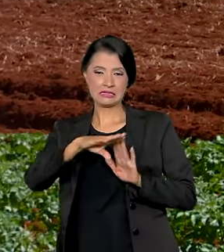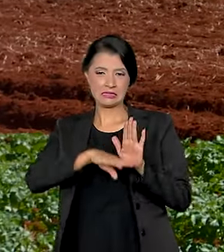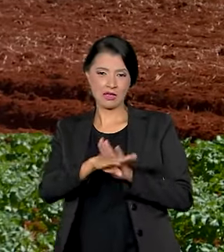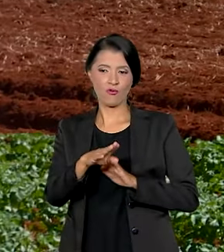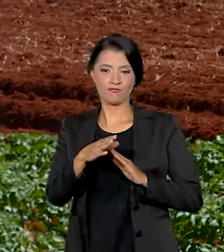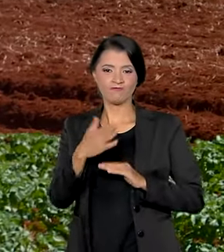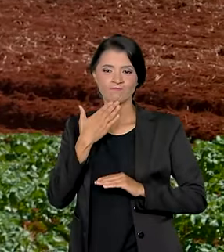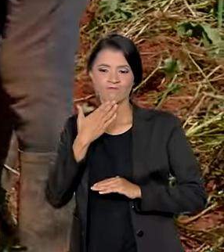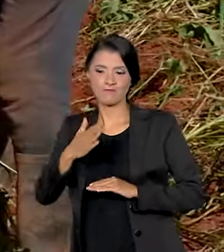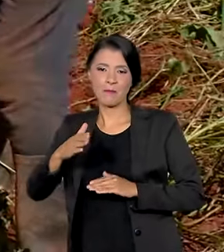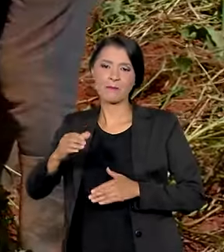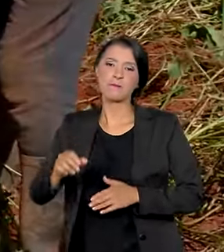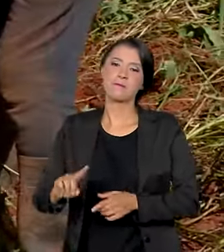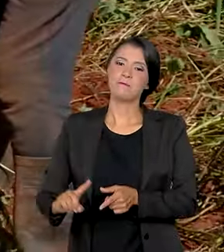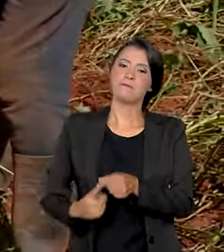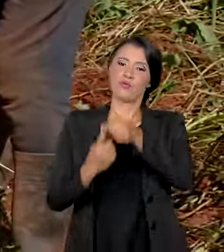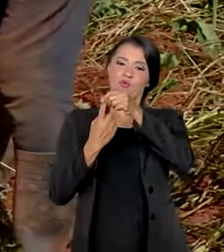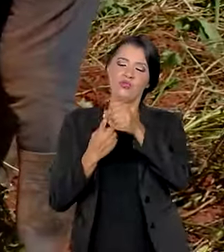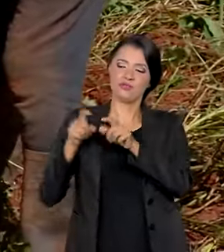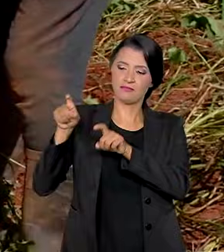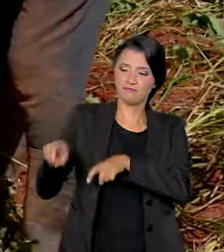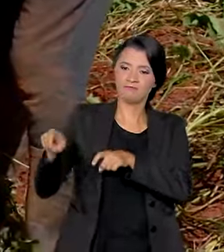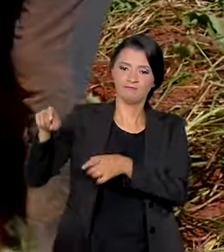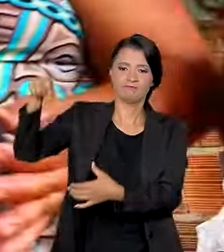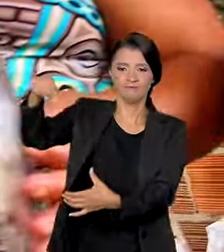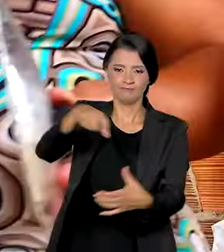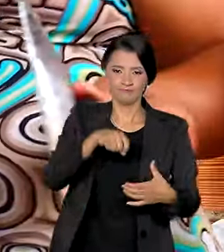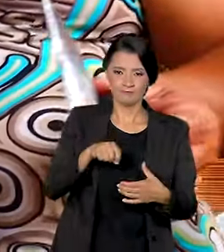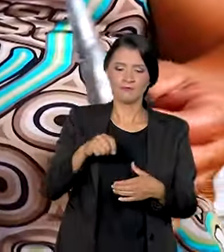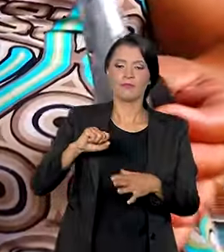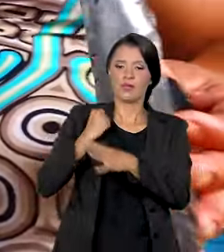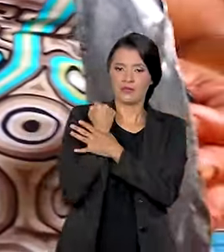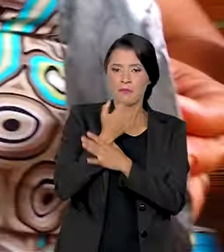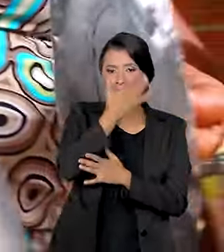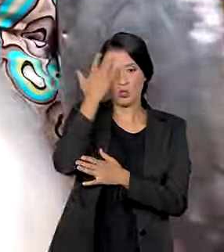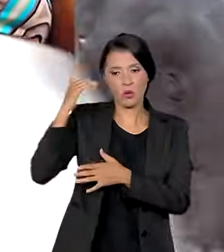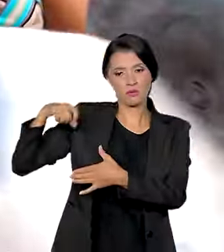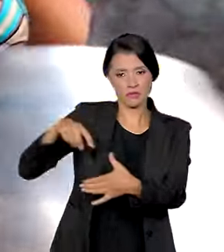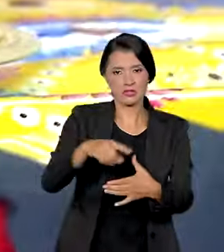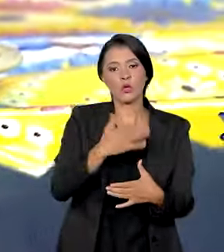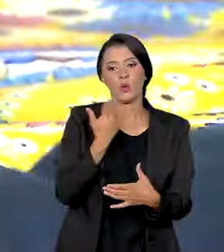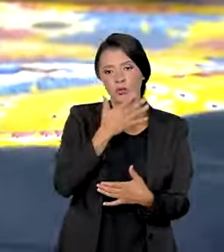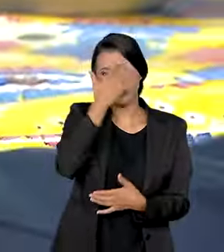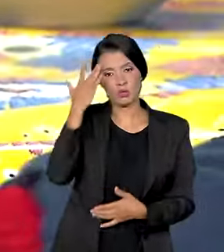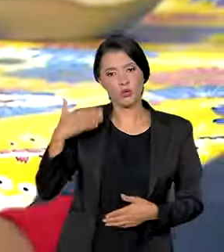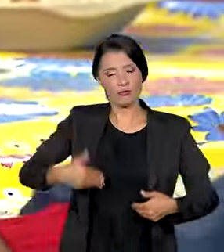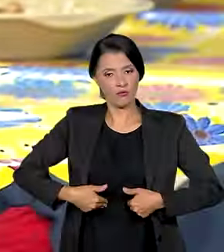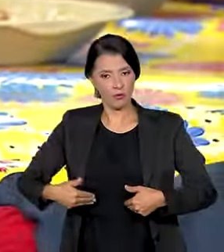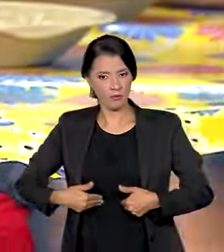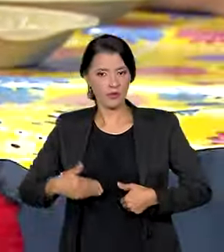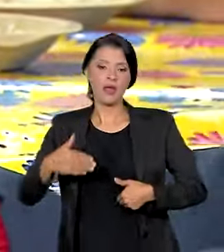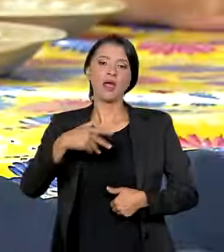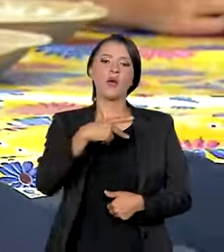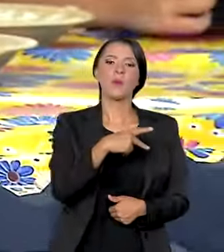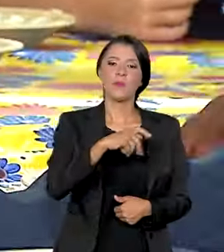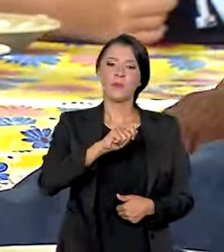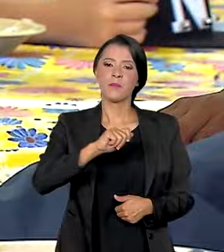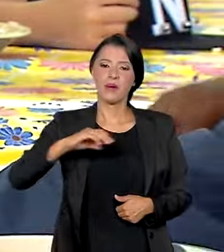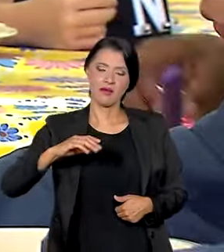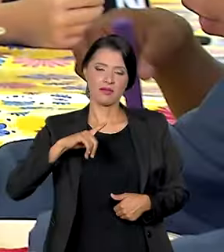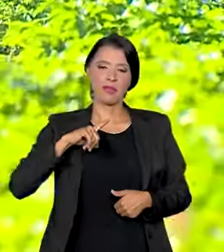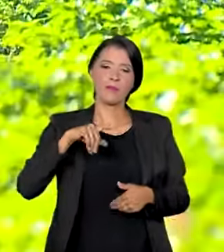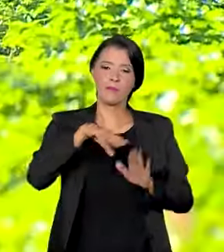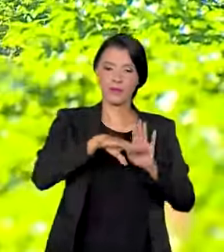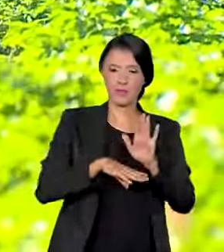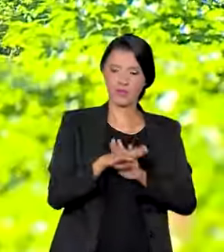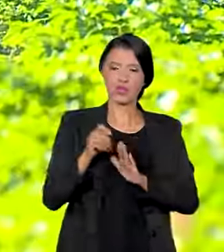produtores rurais, garantem renda para quem planta e comida para quem tem fome. É o programa de aquisição de alimentos.